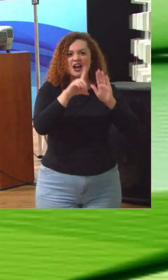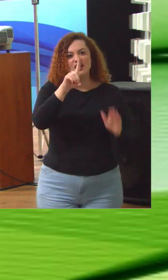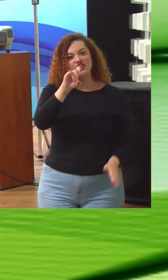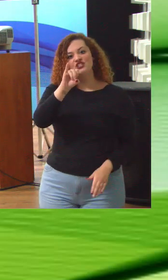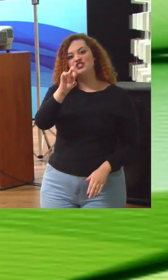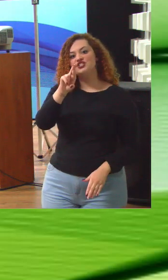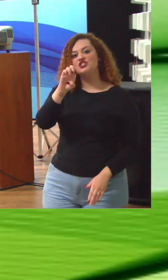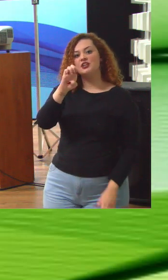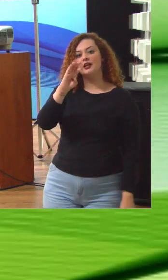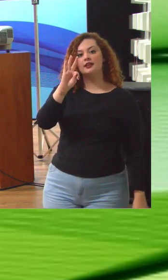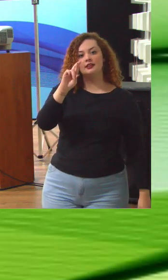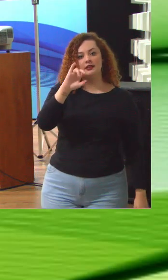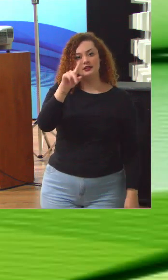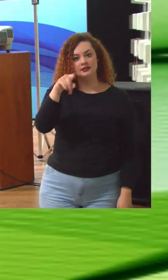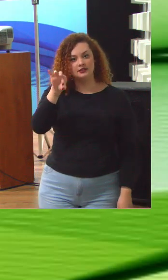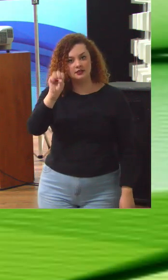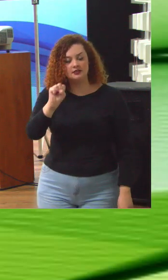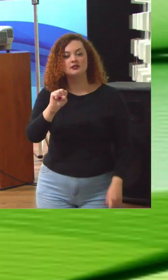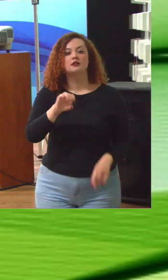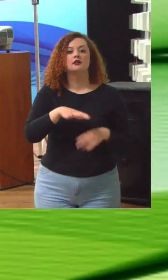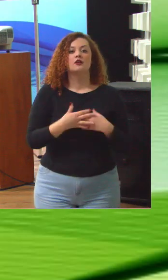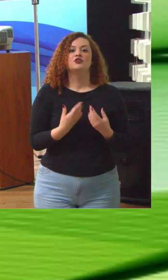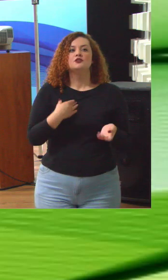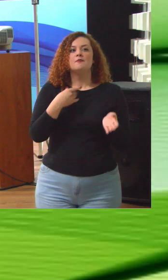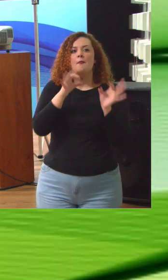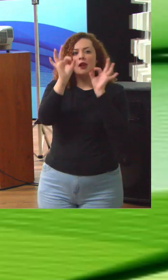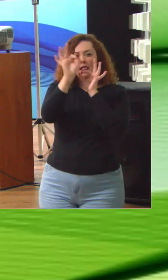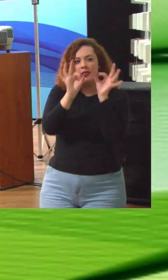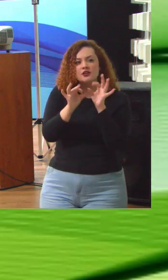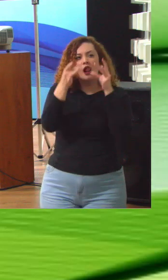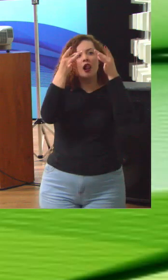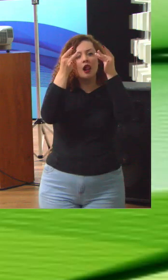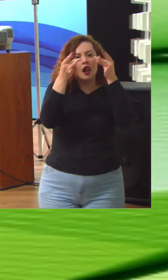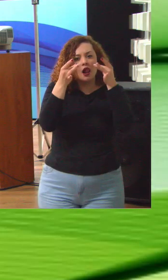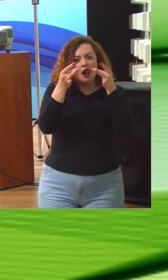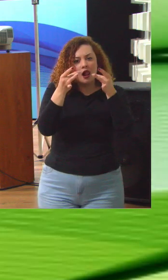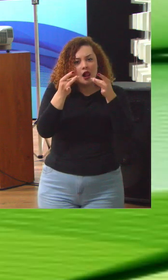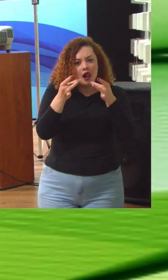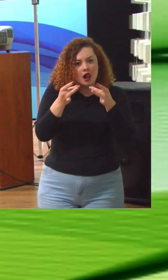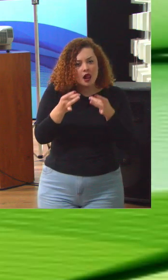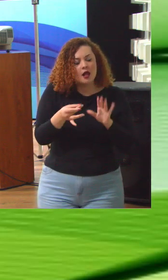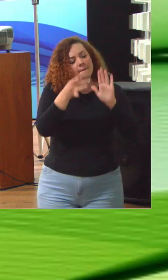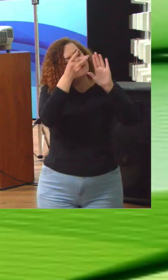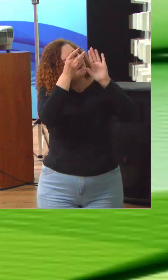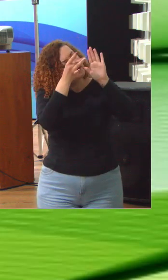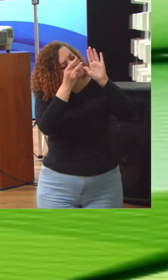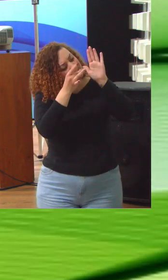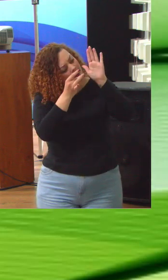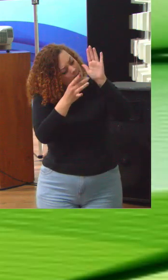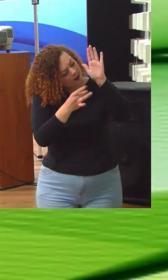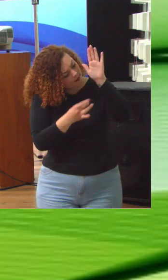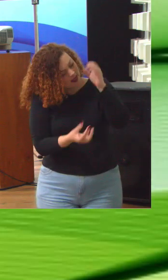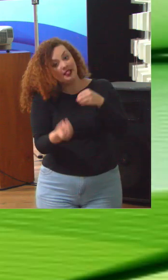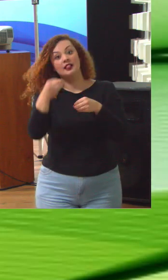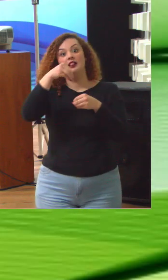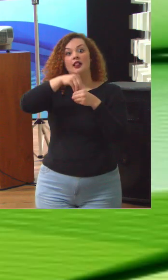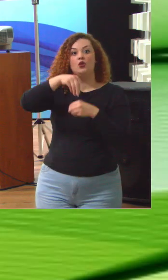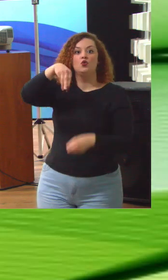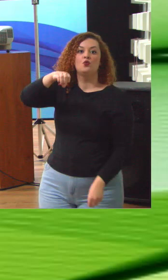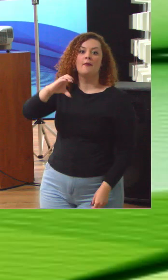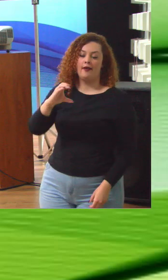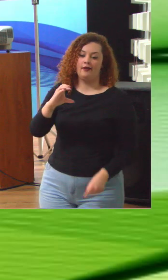e a partir dessas diretrizes nós planejamos em detalhe e aí nós estamos falando do corpo de dentro do MEC atuando